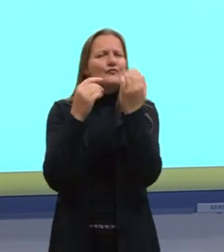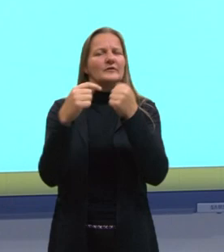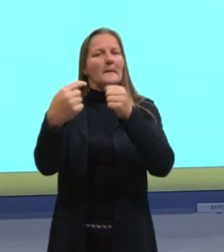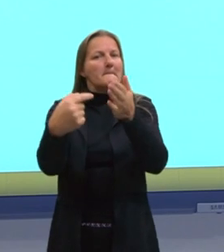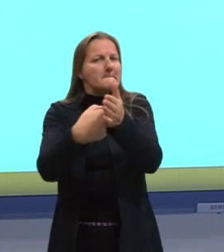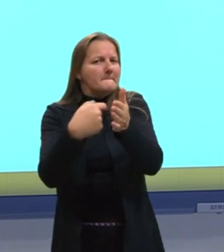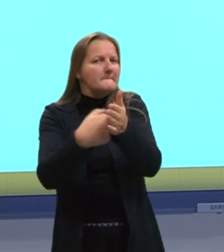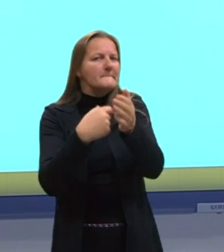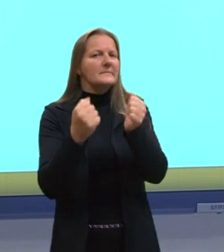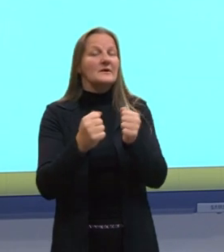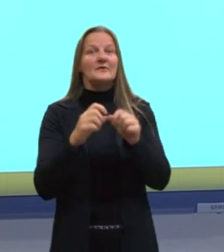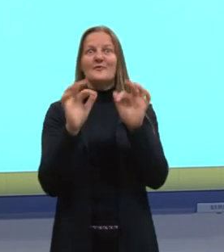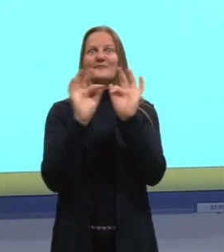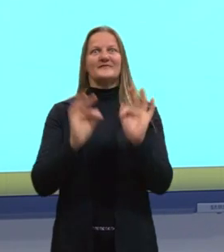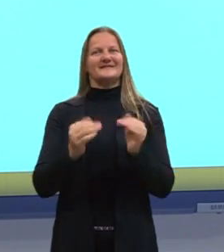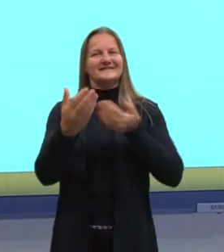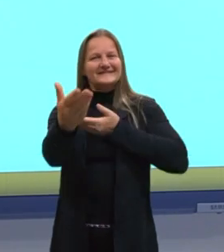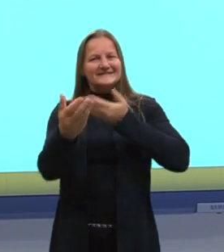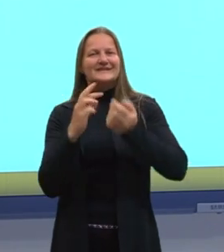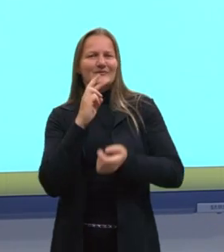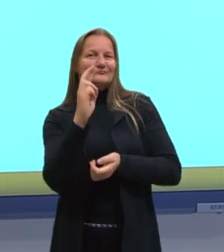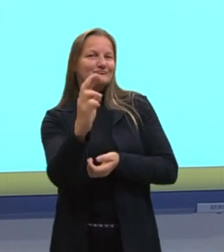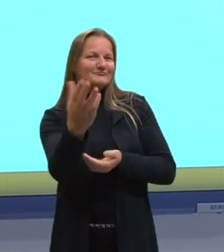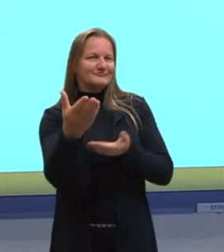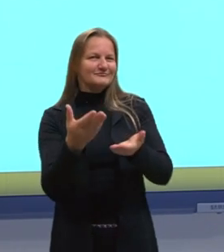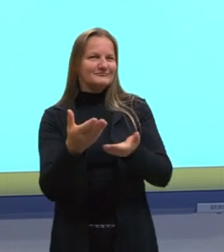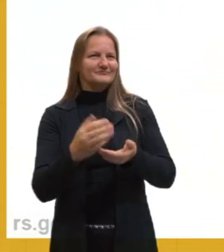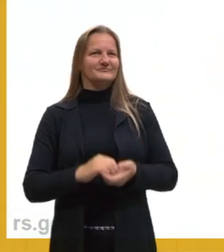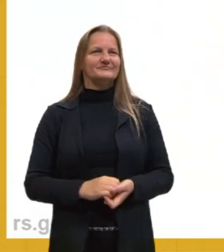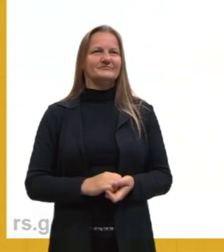pergunta, eu vou ficar muito feliz de estar respondendo vocês.